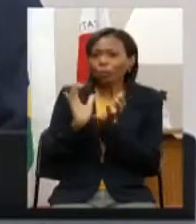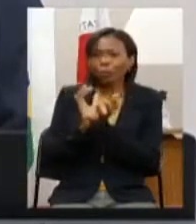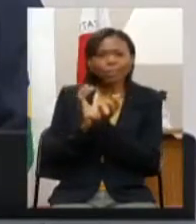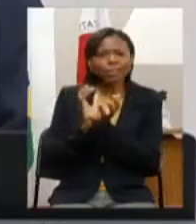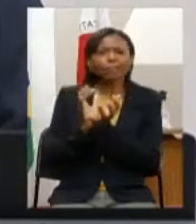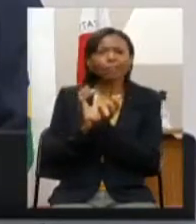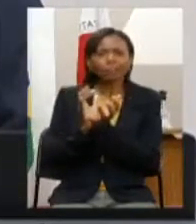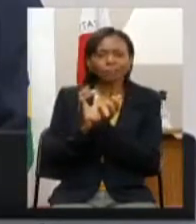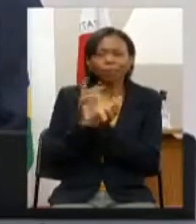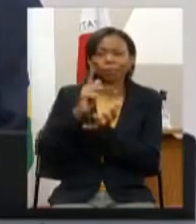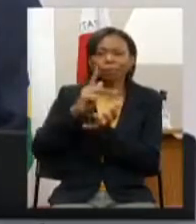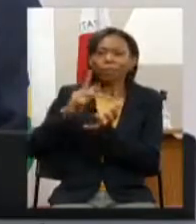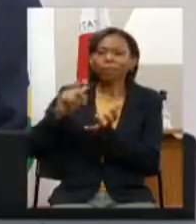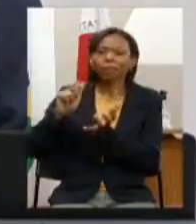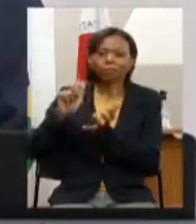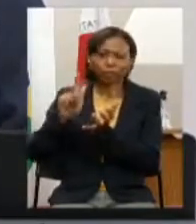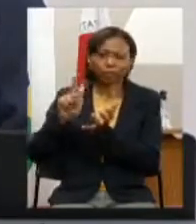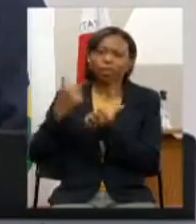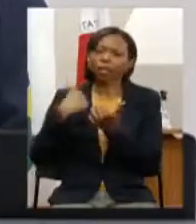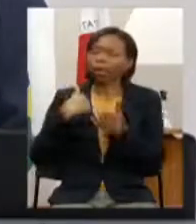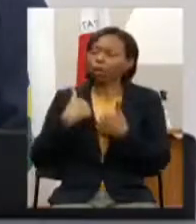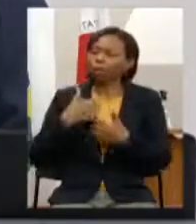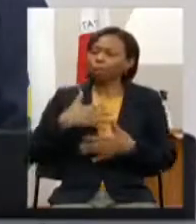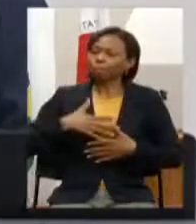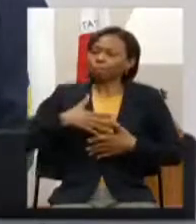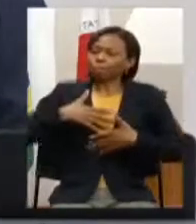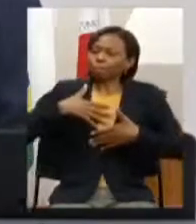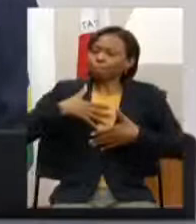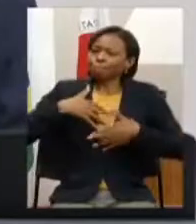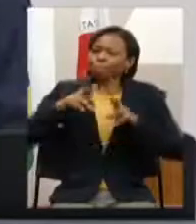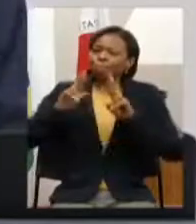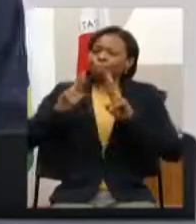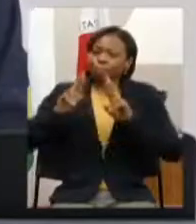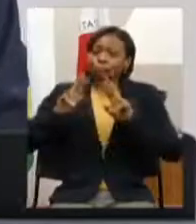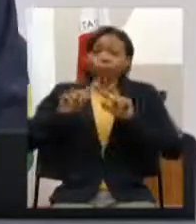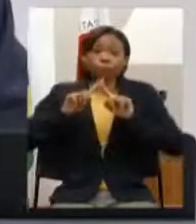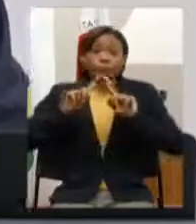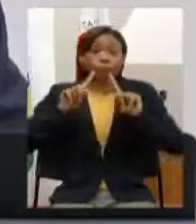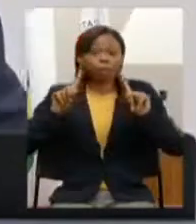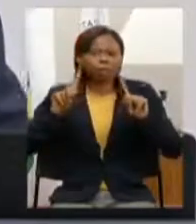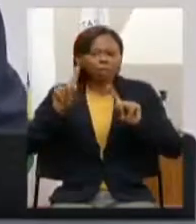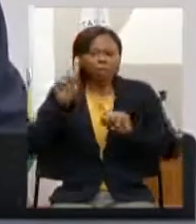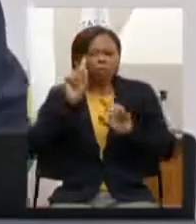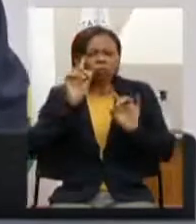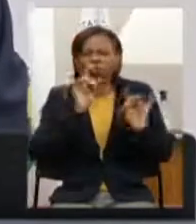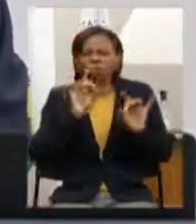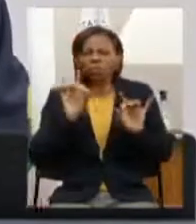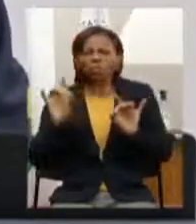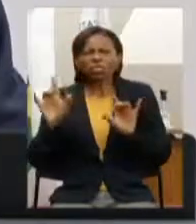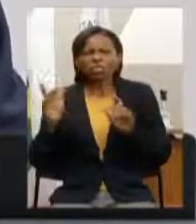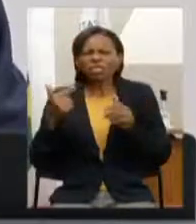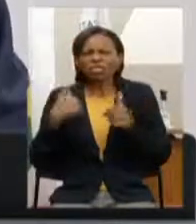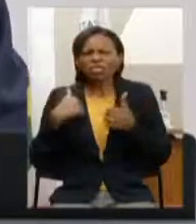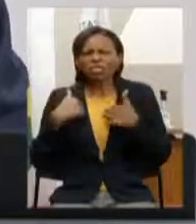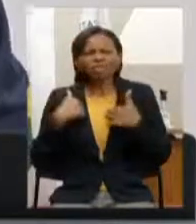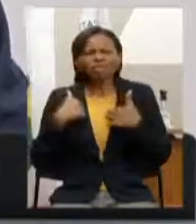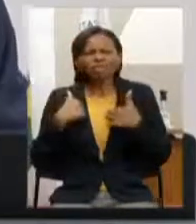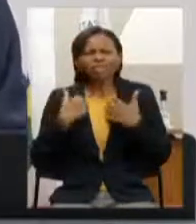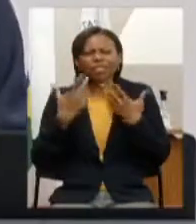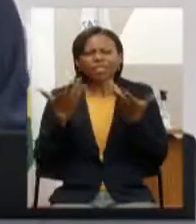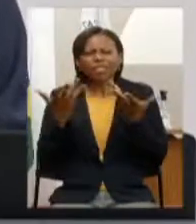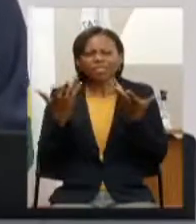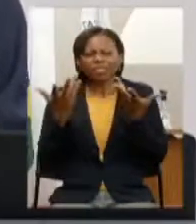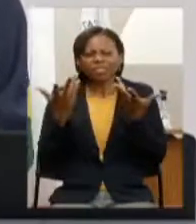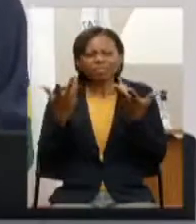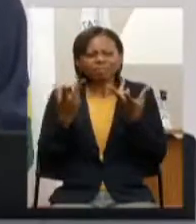a honra e o prazer de presidir mas me desencanto a cada dia a cada dia a cada ano